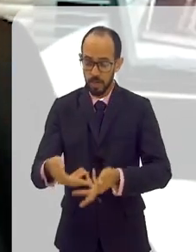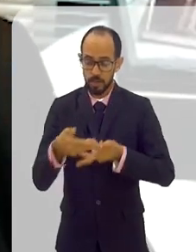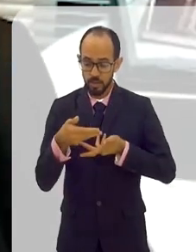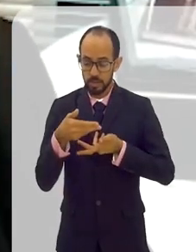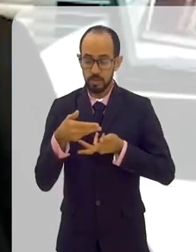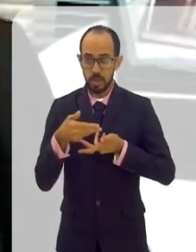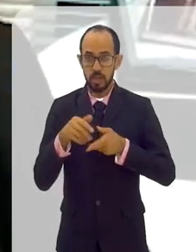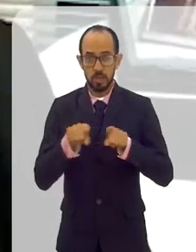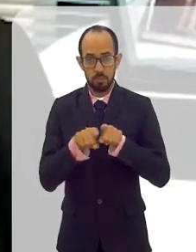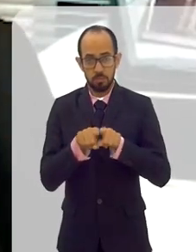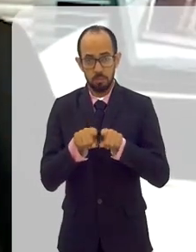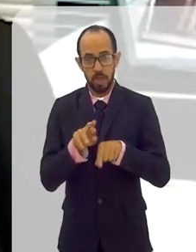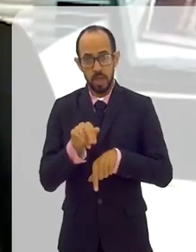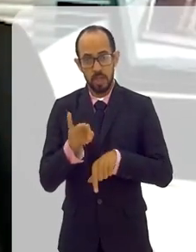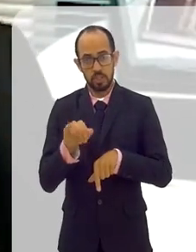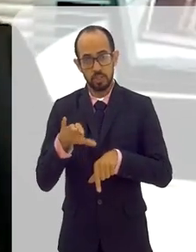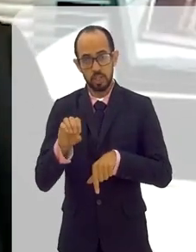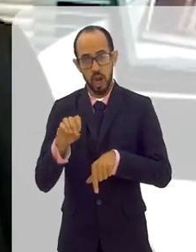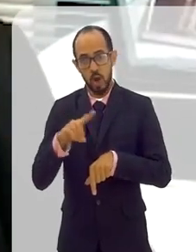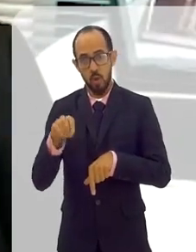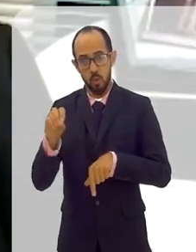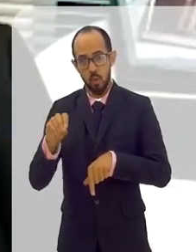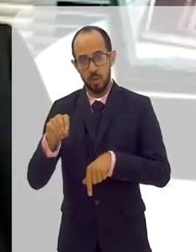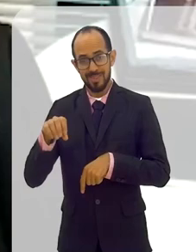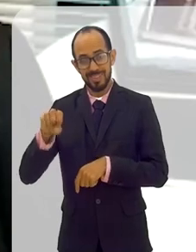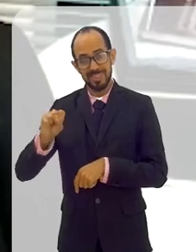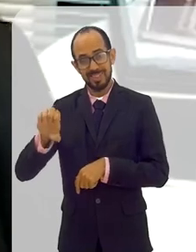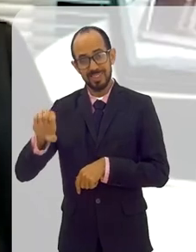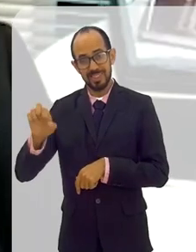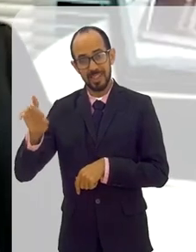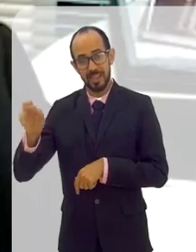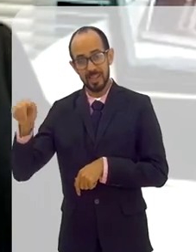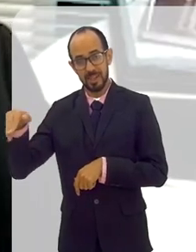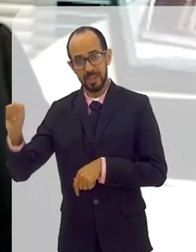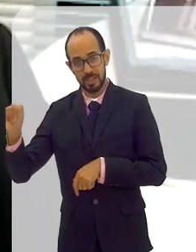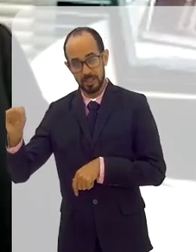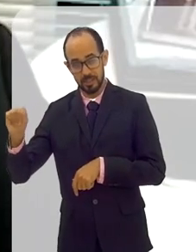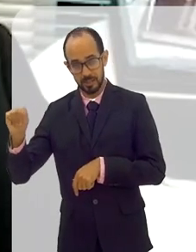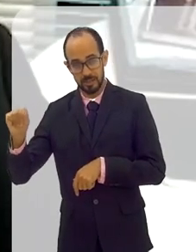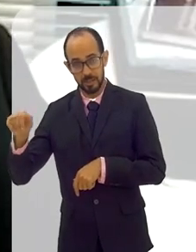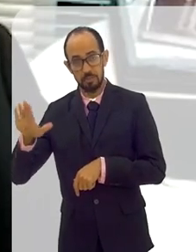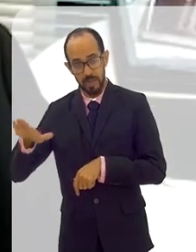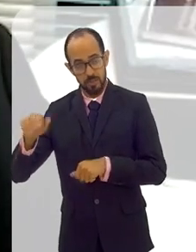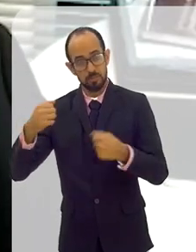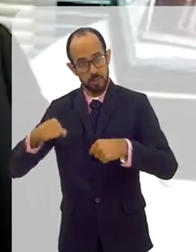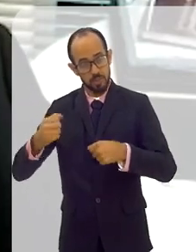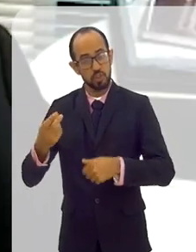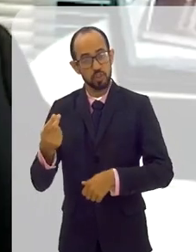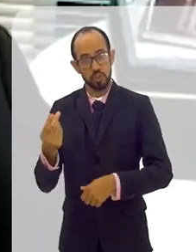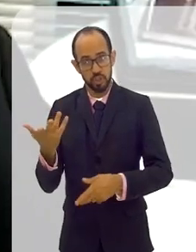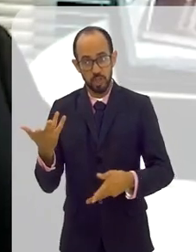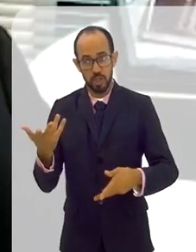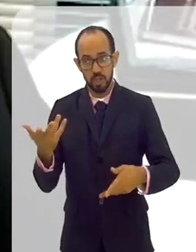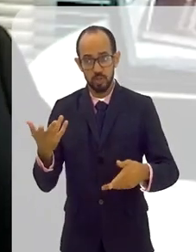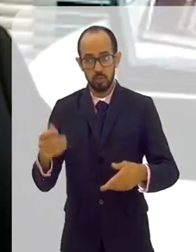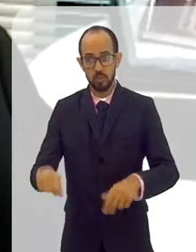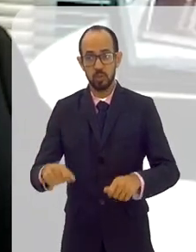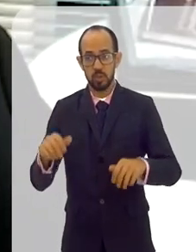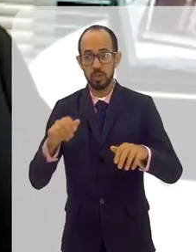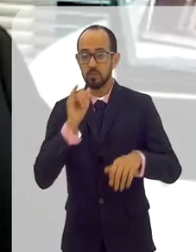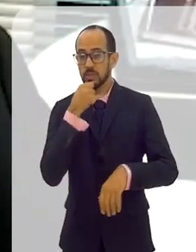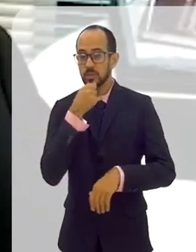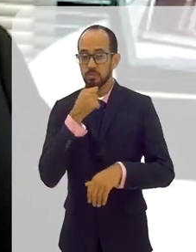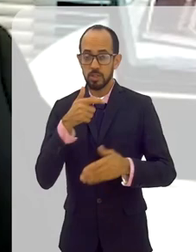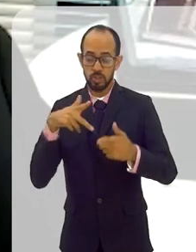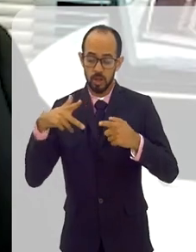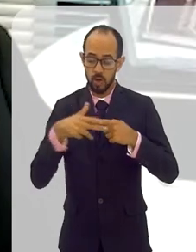Fluminense que pode atender a região serrana. Mas, para isso, nós precisamos de recursos. e, infelizmente, nós